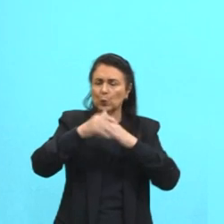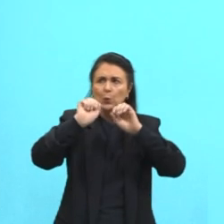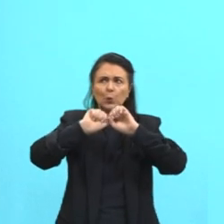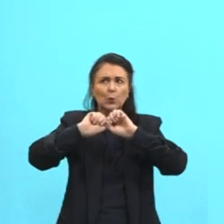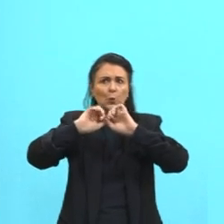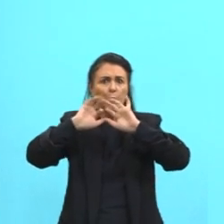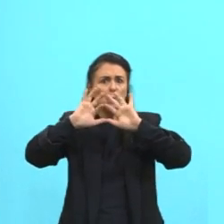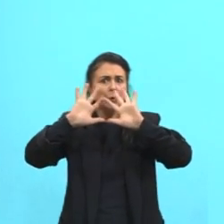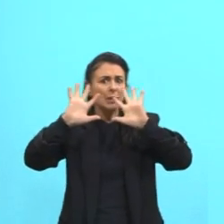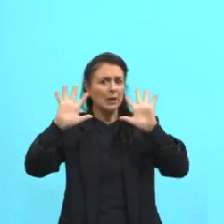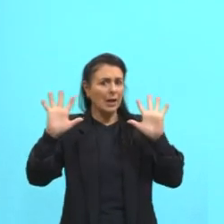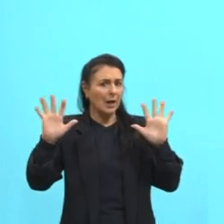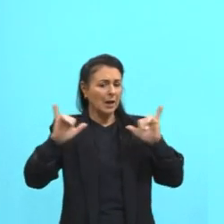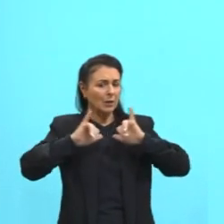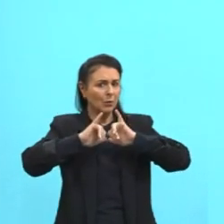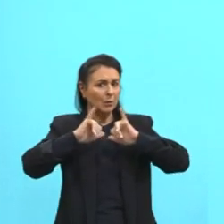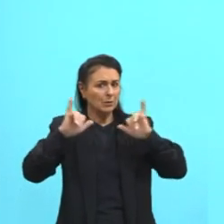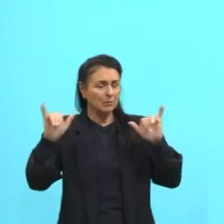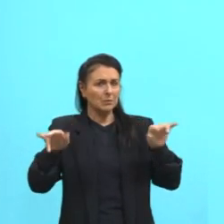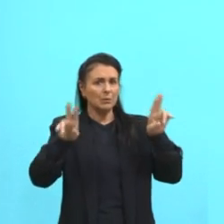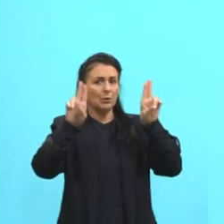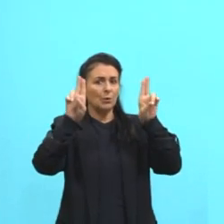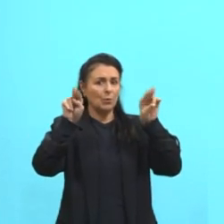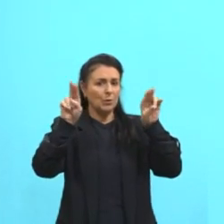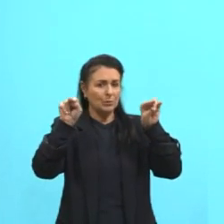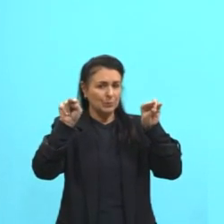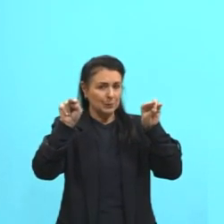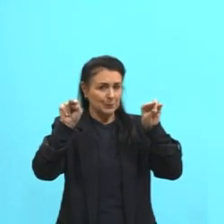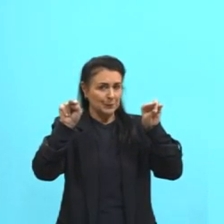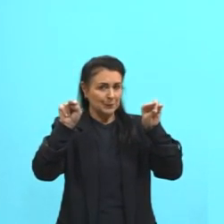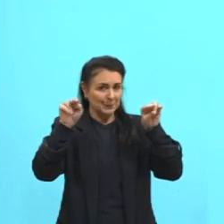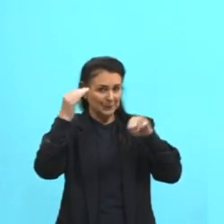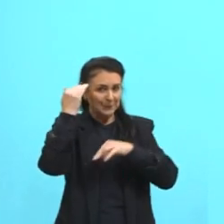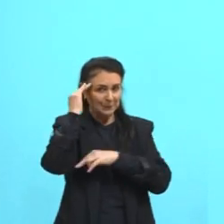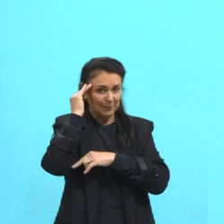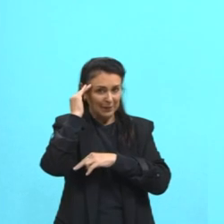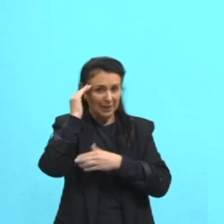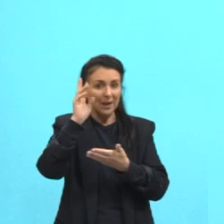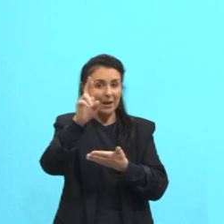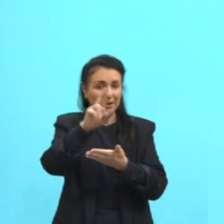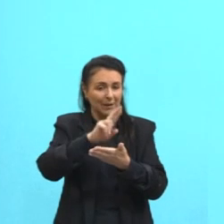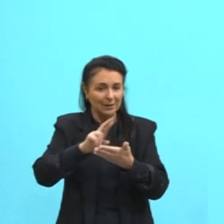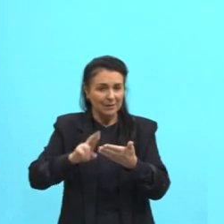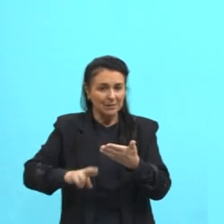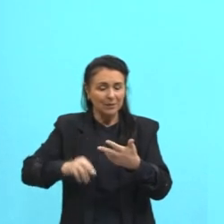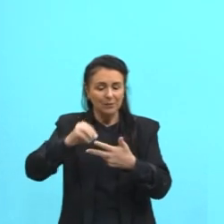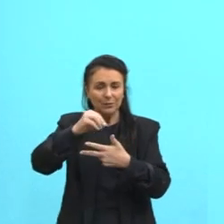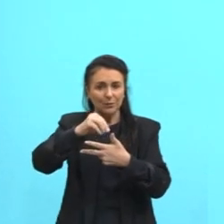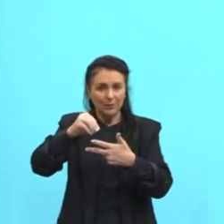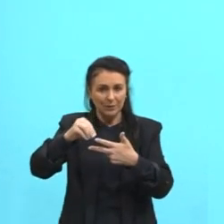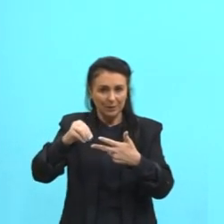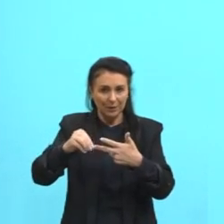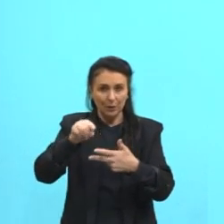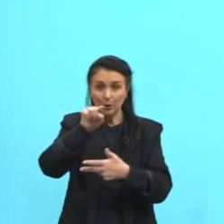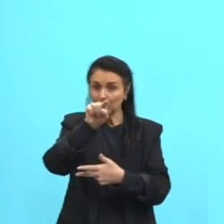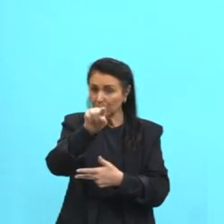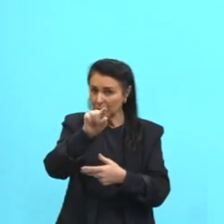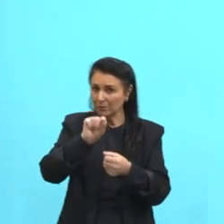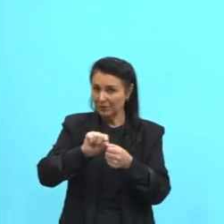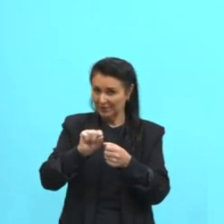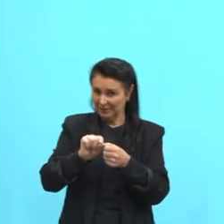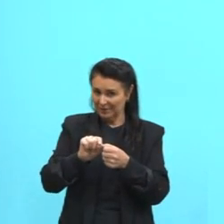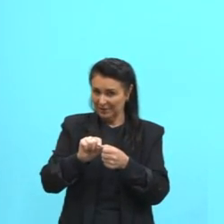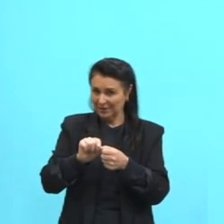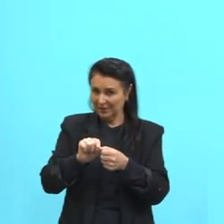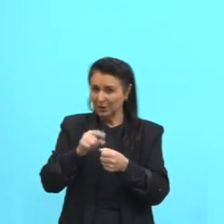de um determinado assunto ou tema. Sabe lá a redação do Enem que vocês vão fazer? Que vocês estão acompanhando aqui as